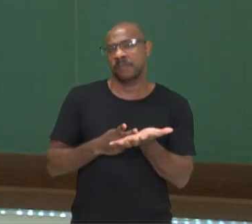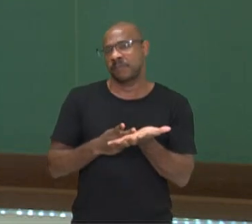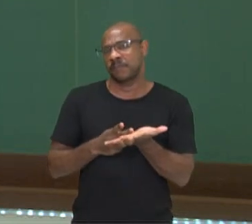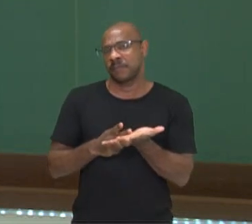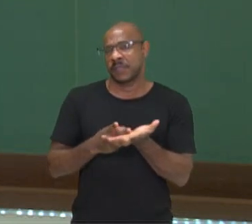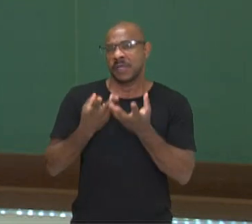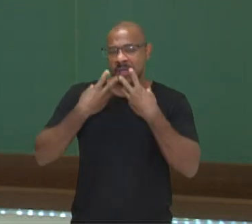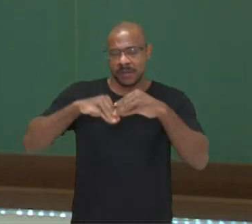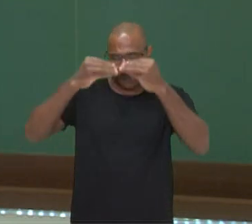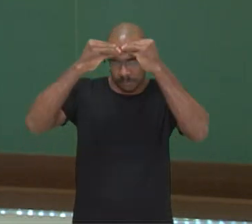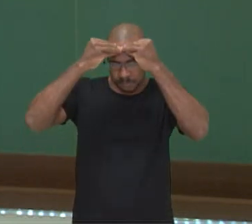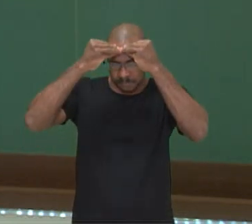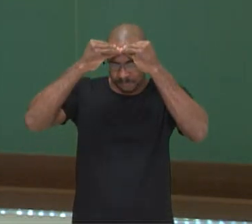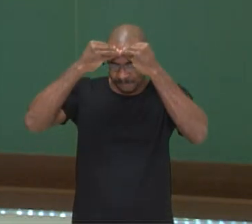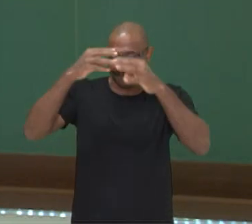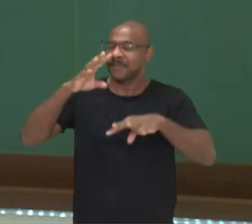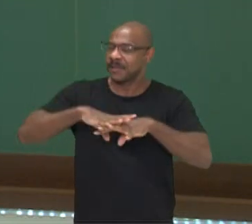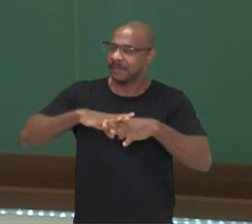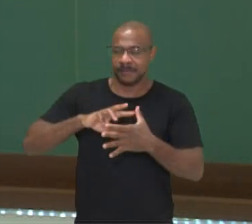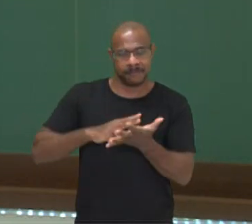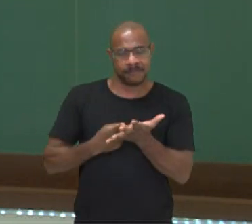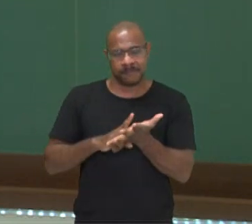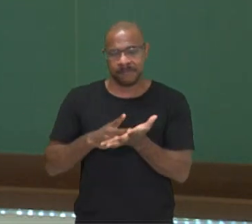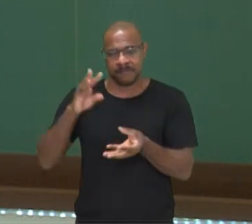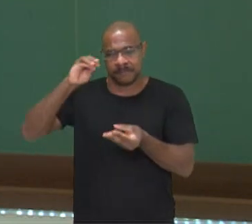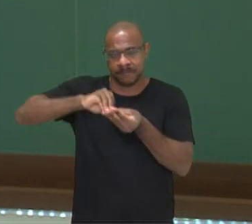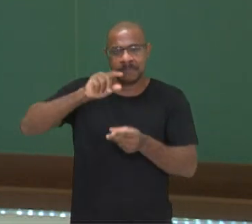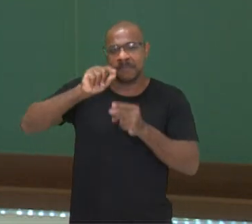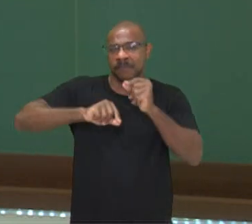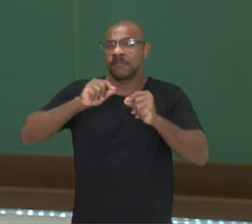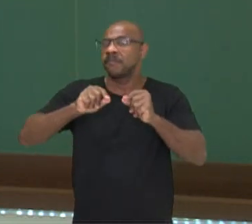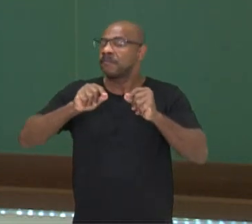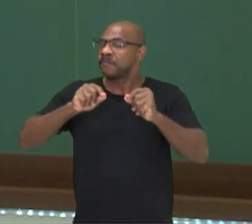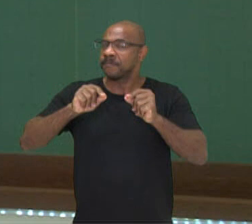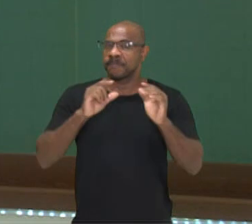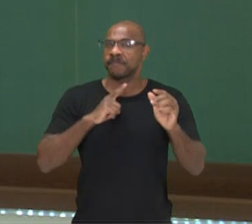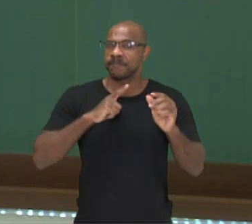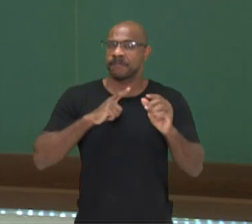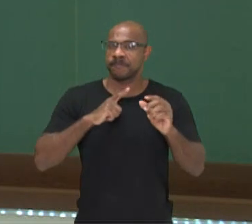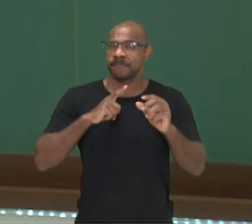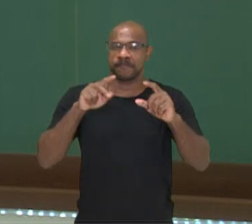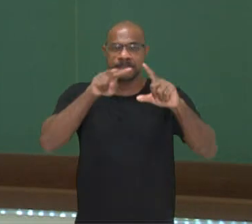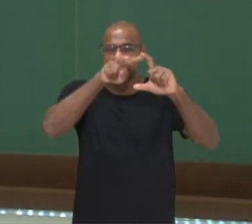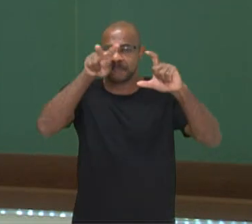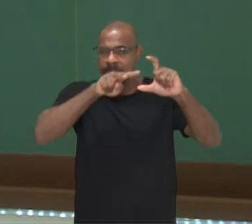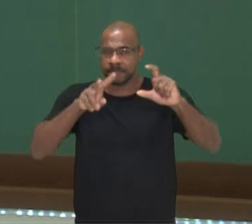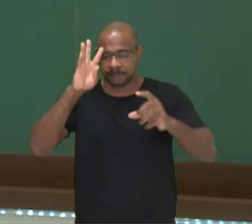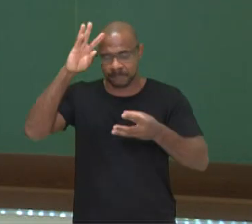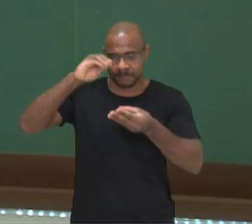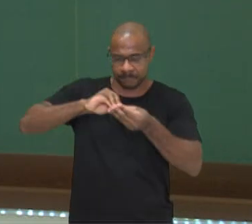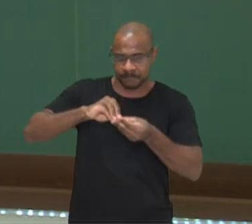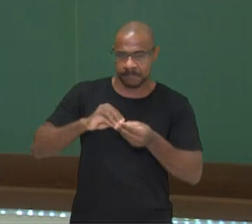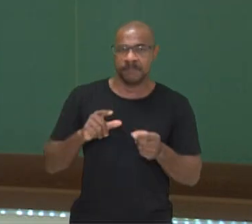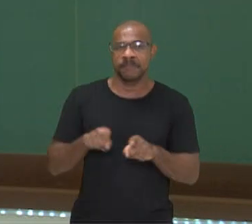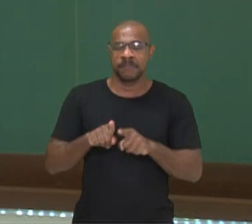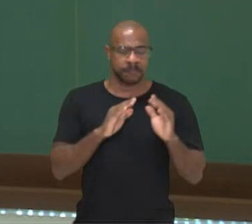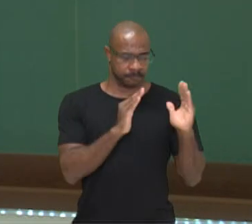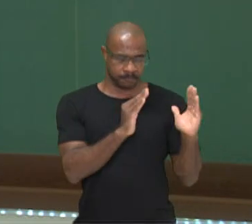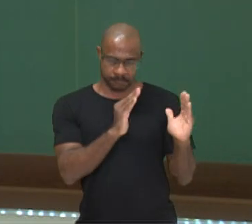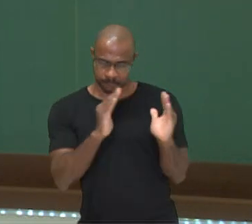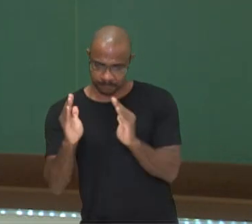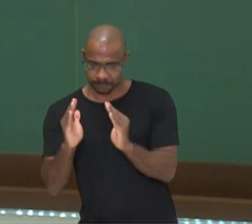ou seja, usando números e operações, que nessa expressão a gente tem uma sequência para ser resolvida. Qual sequência?